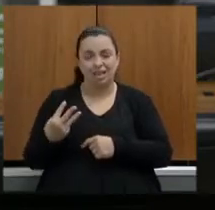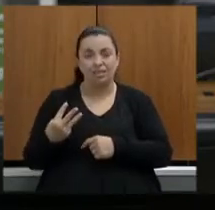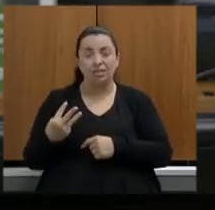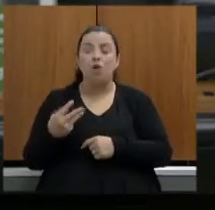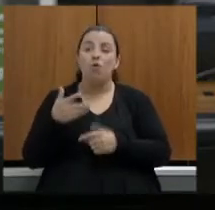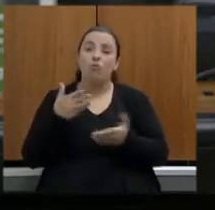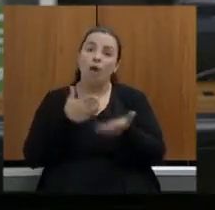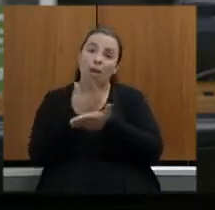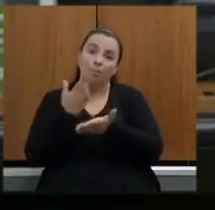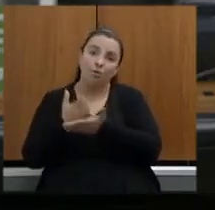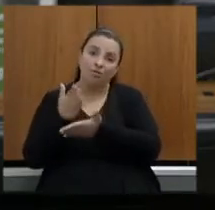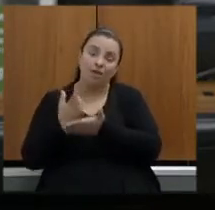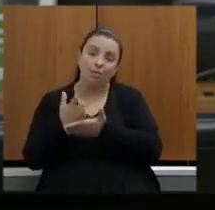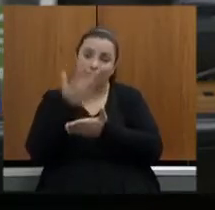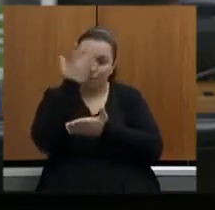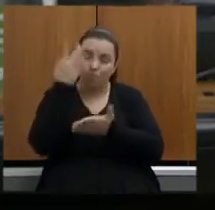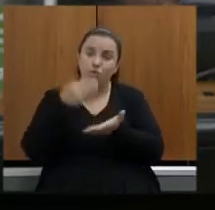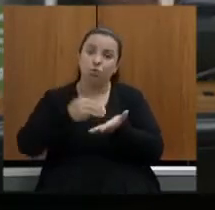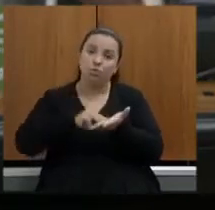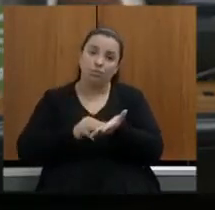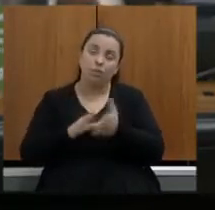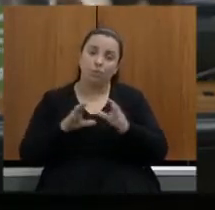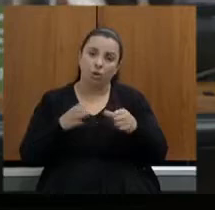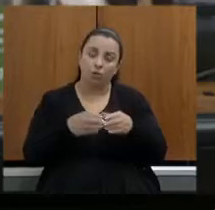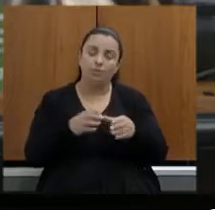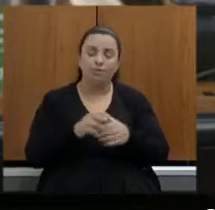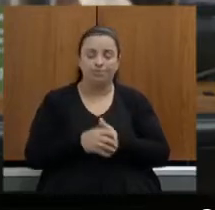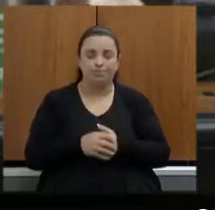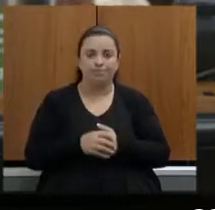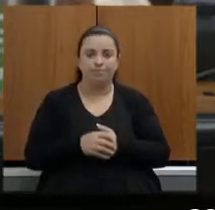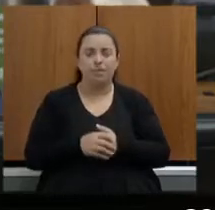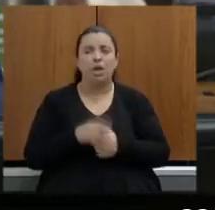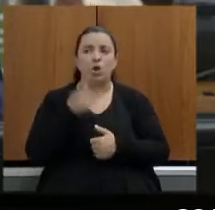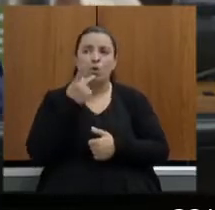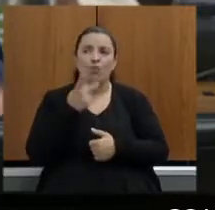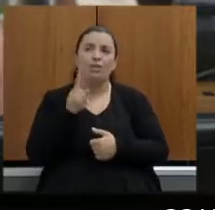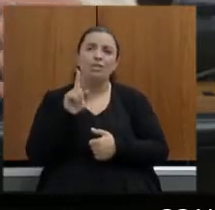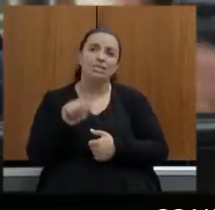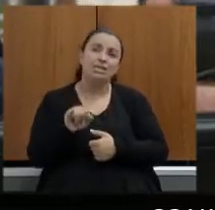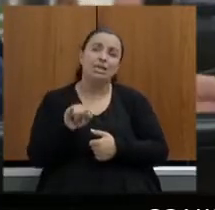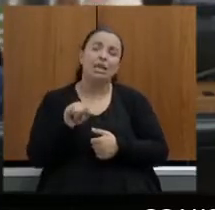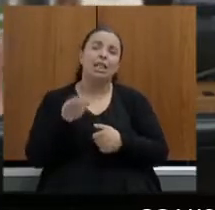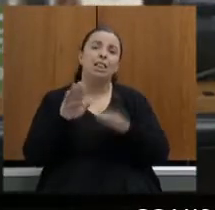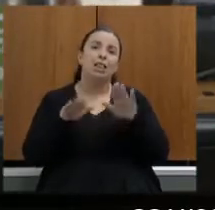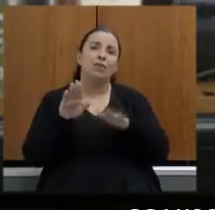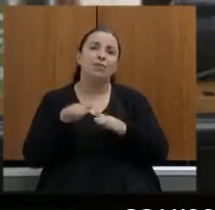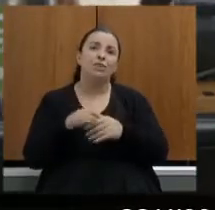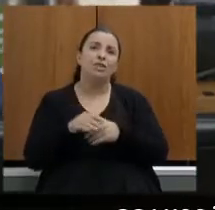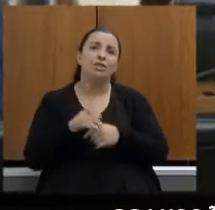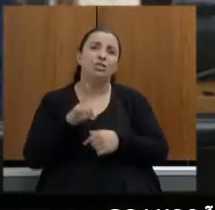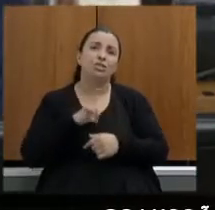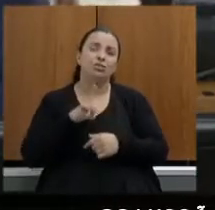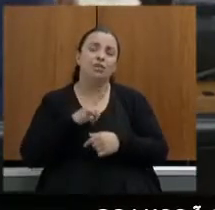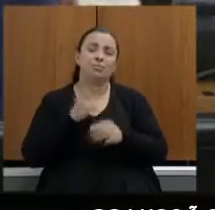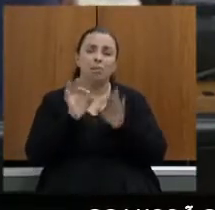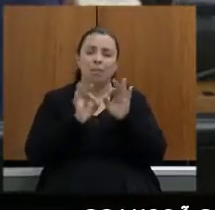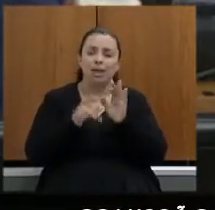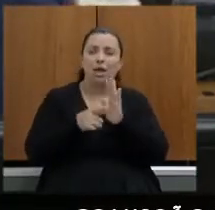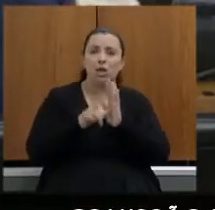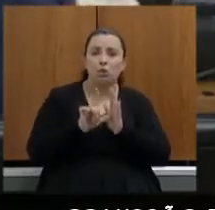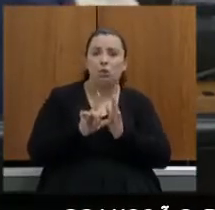comissão eu digo que talvez se nós tivéssemos preparado conversado antes não teria tido uma reunião tão